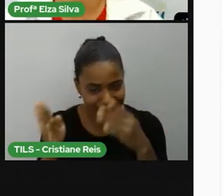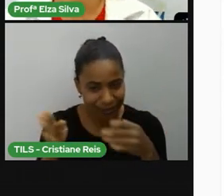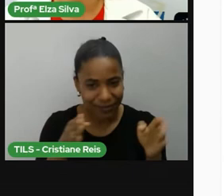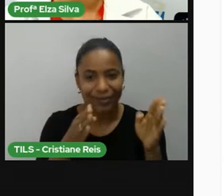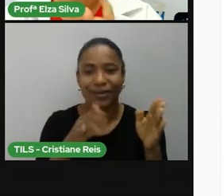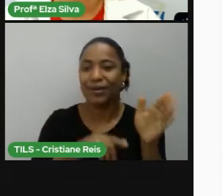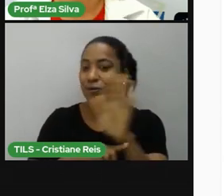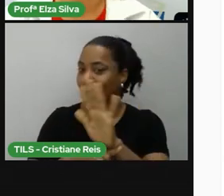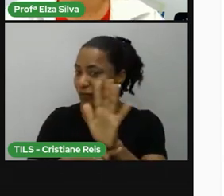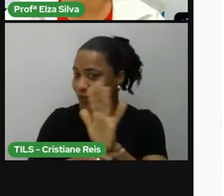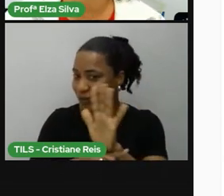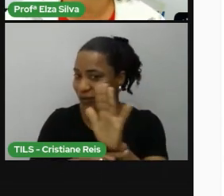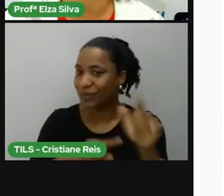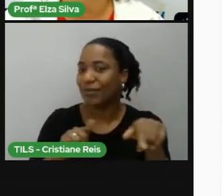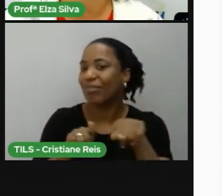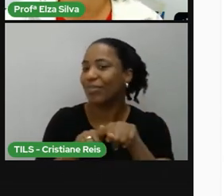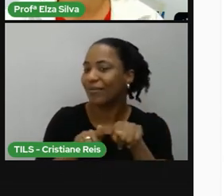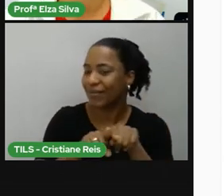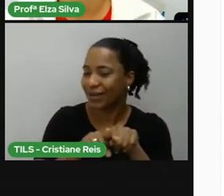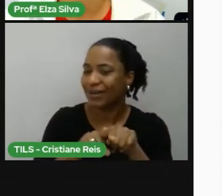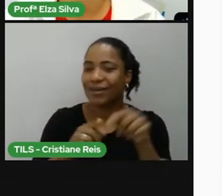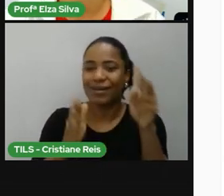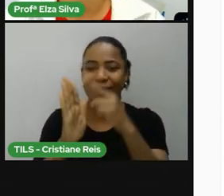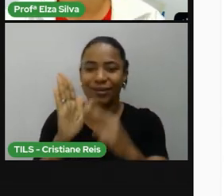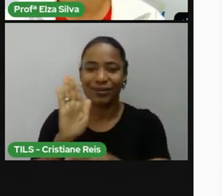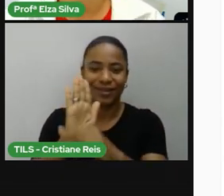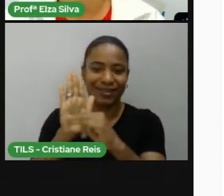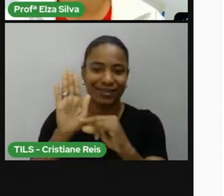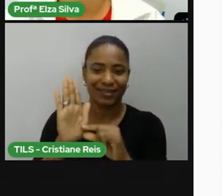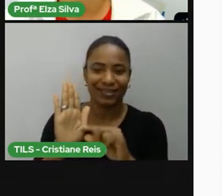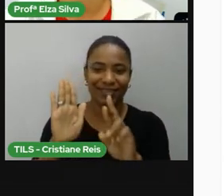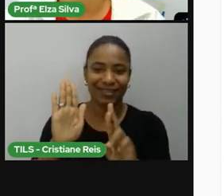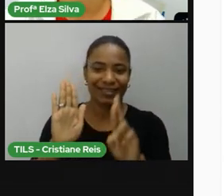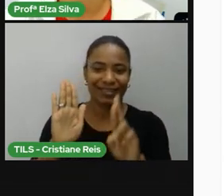à leitura do trecho biográfico deste autor.